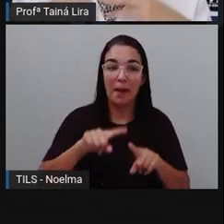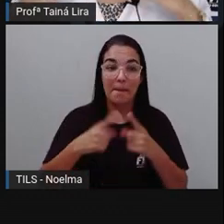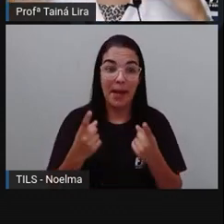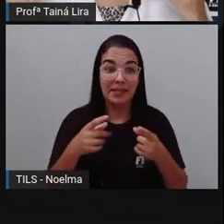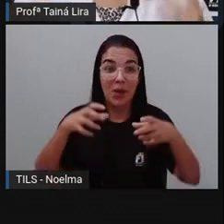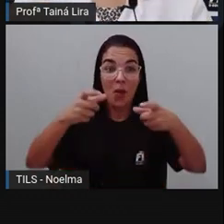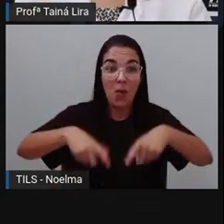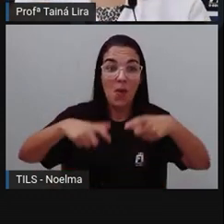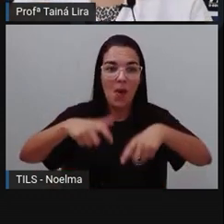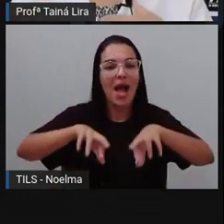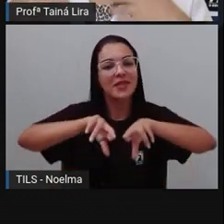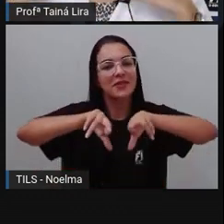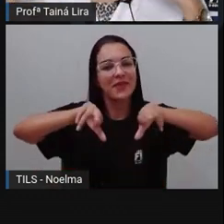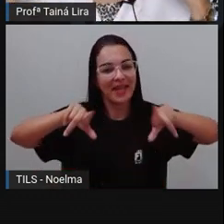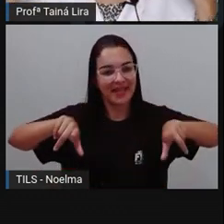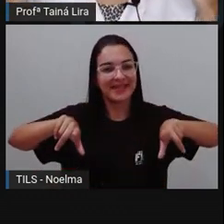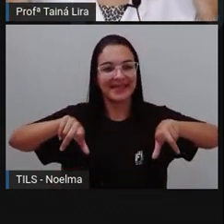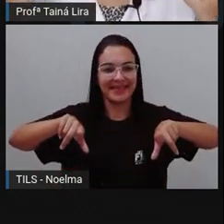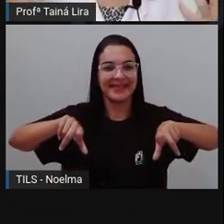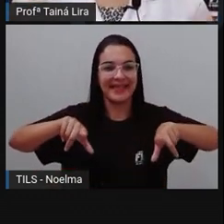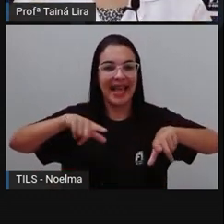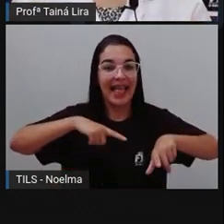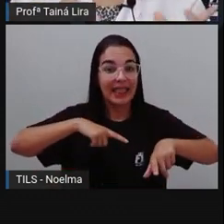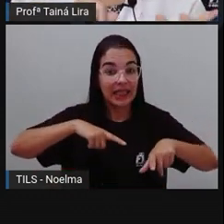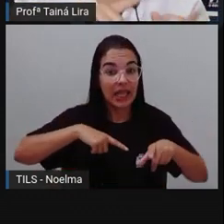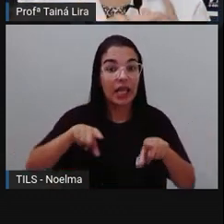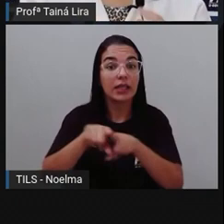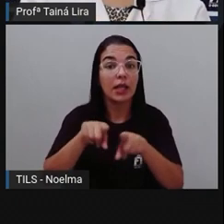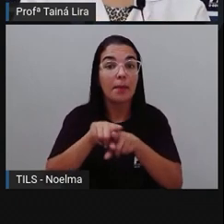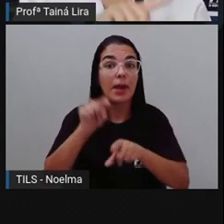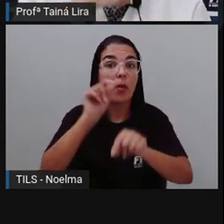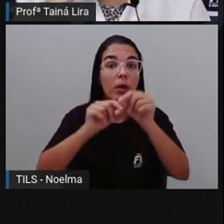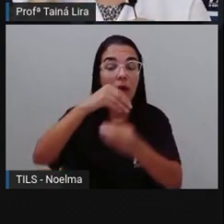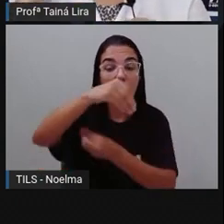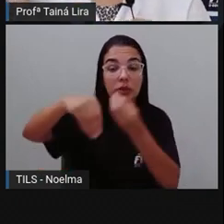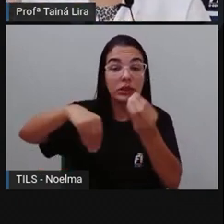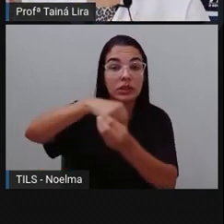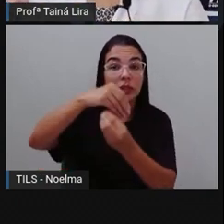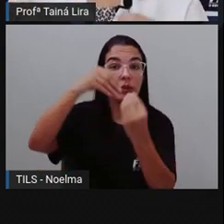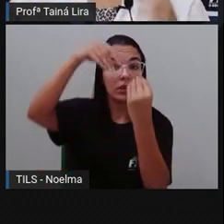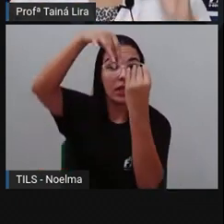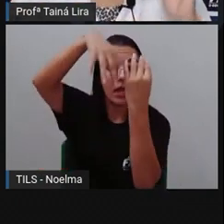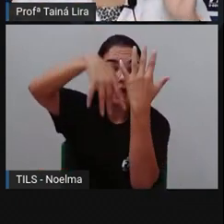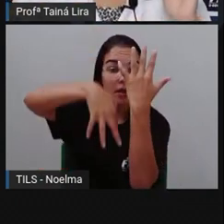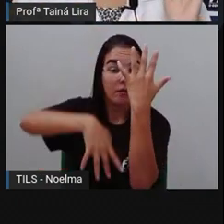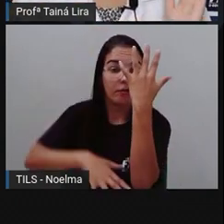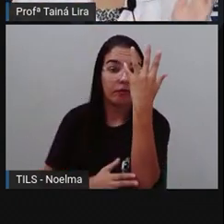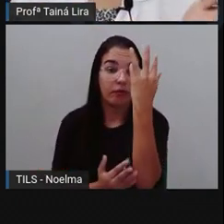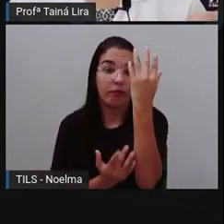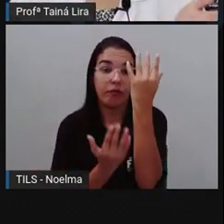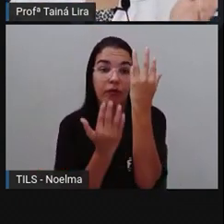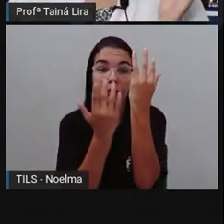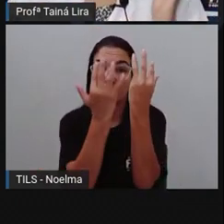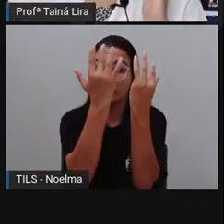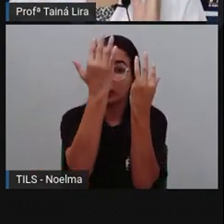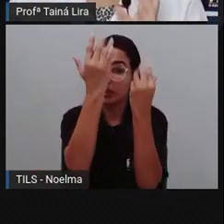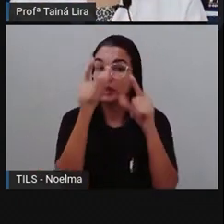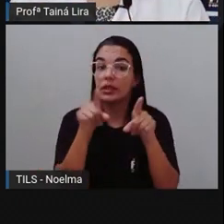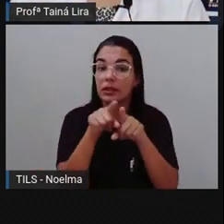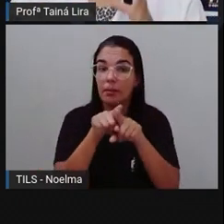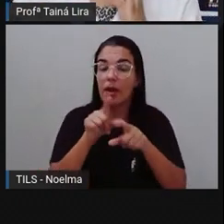tá? Mas ela é planta, Ela realiza aquele ciclo Que nós já vimos e vamos relembrar, né? De nascer,